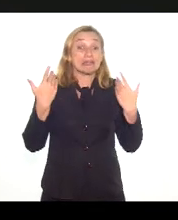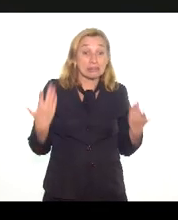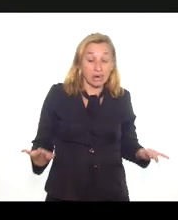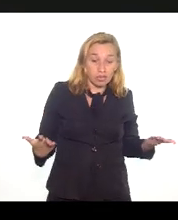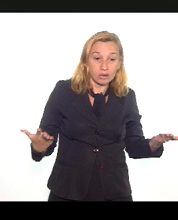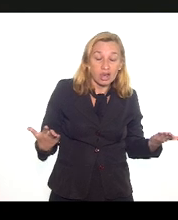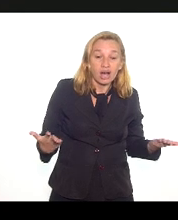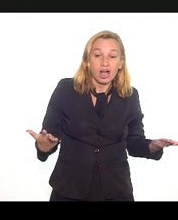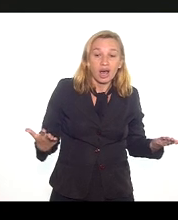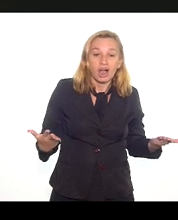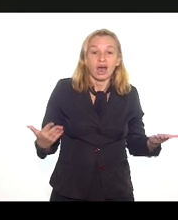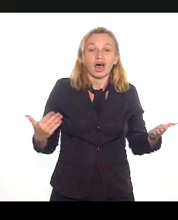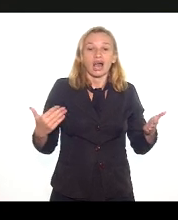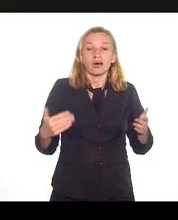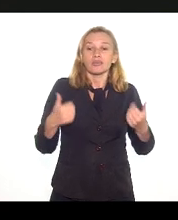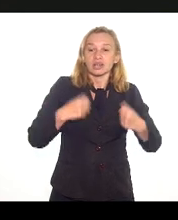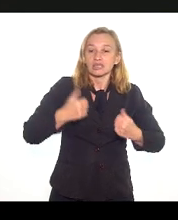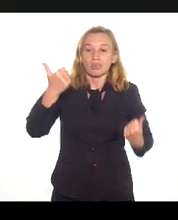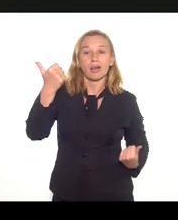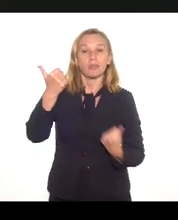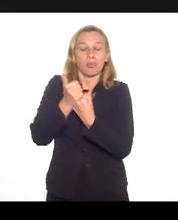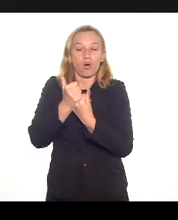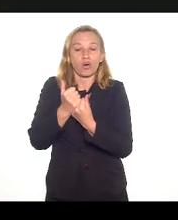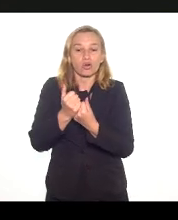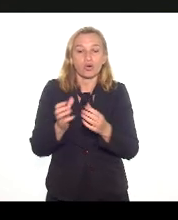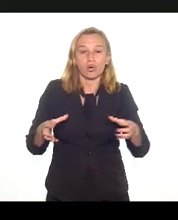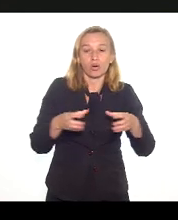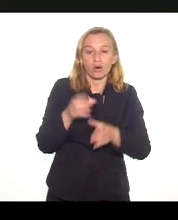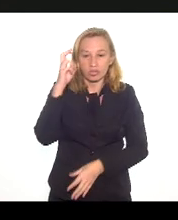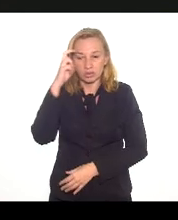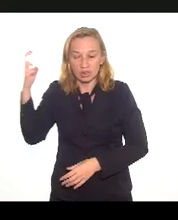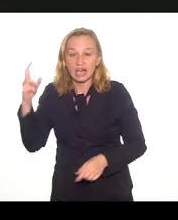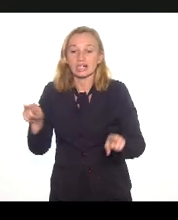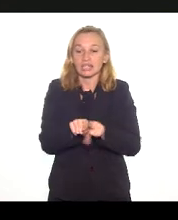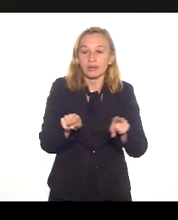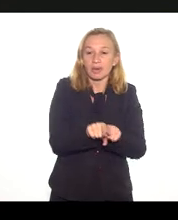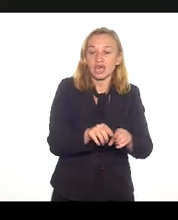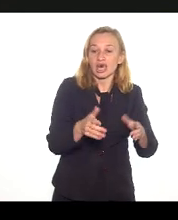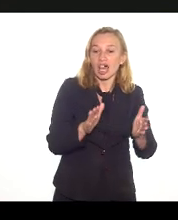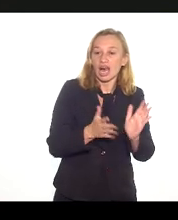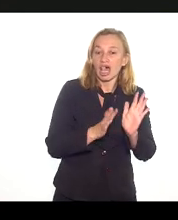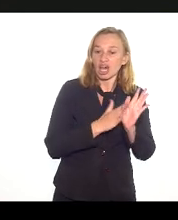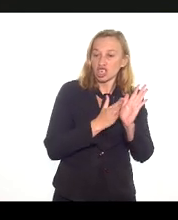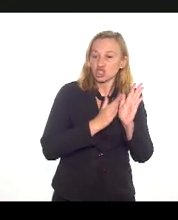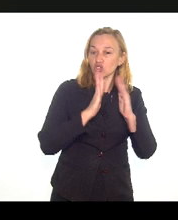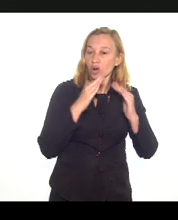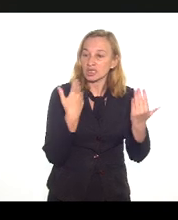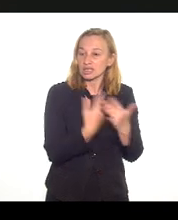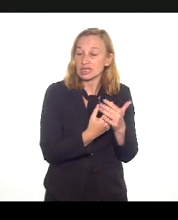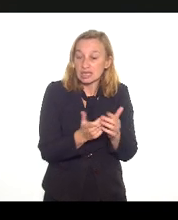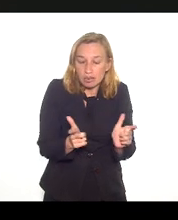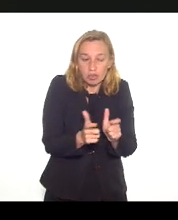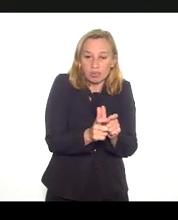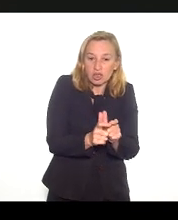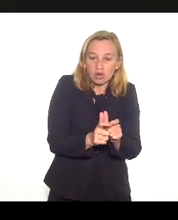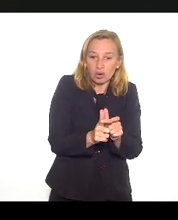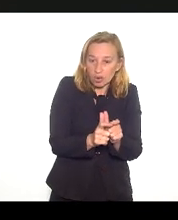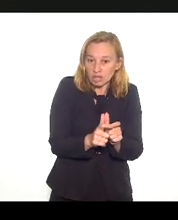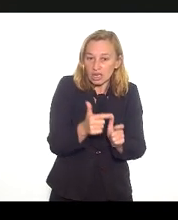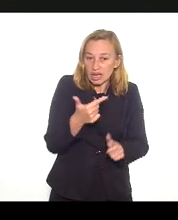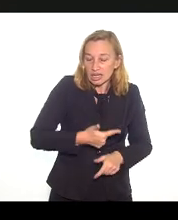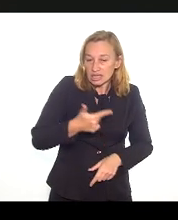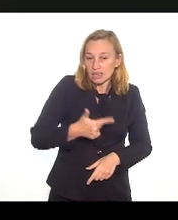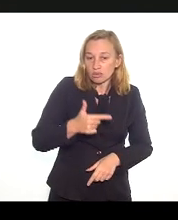ter apoio à cultura popular, principalmente as escolas de samba menores, da segunda divisão, que